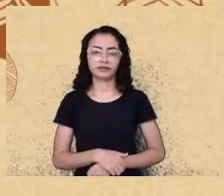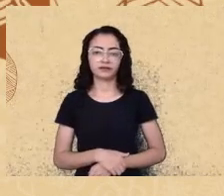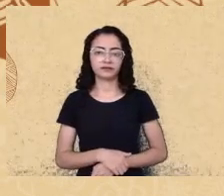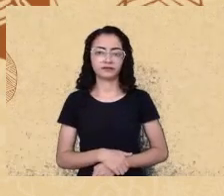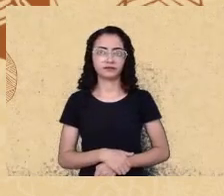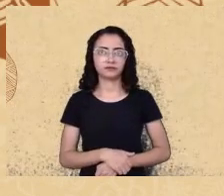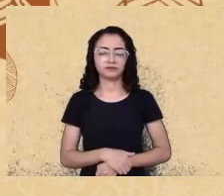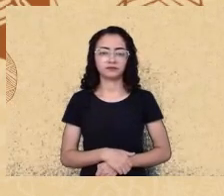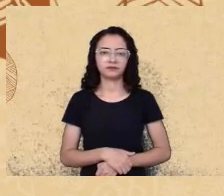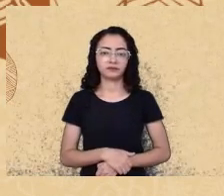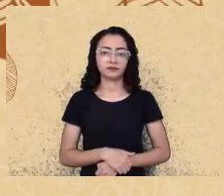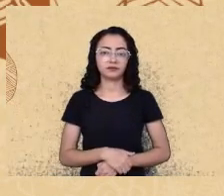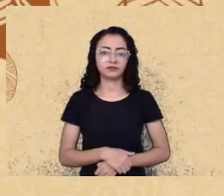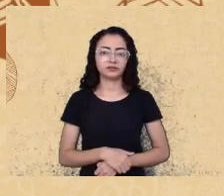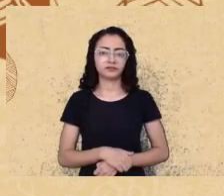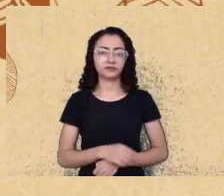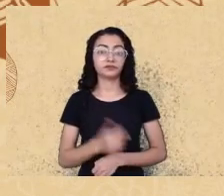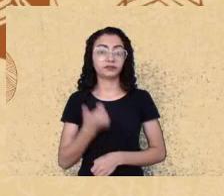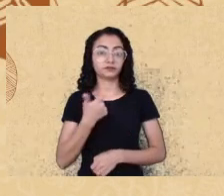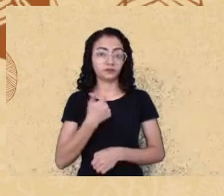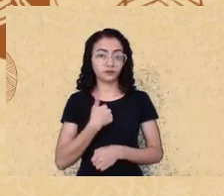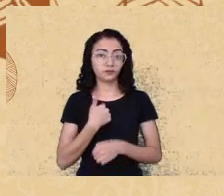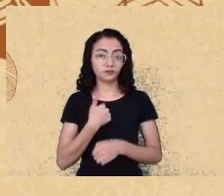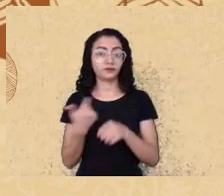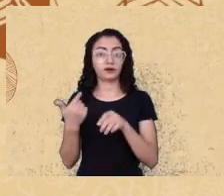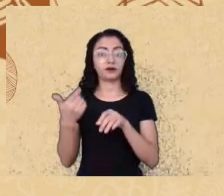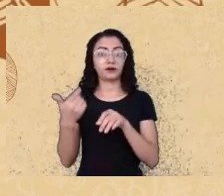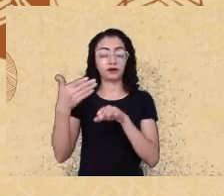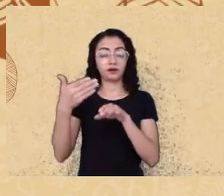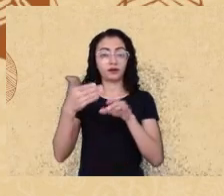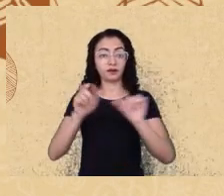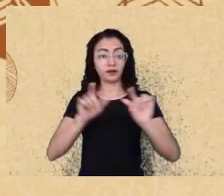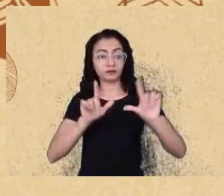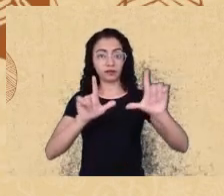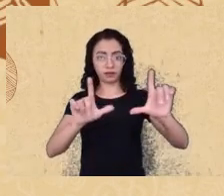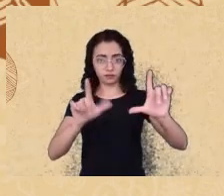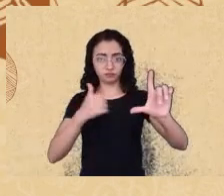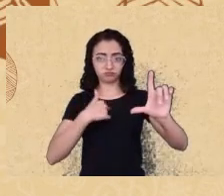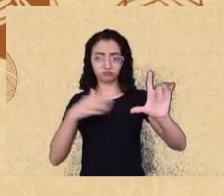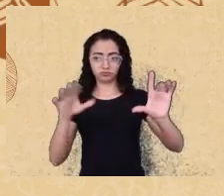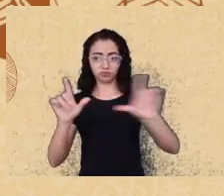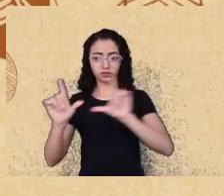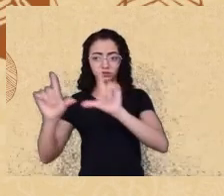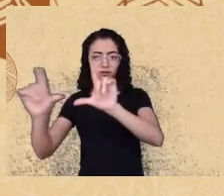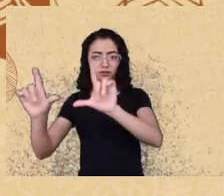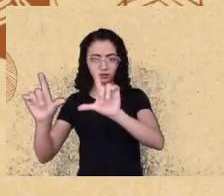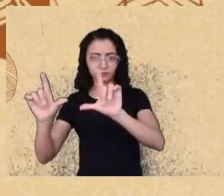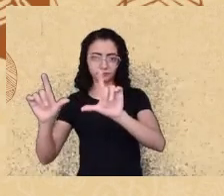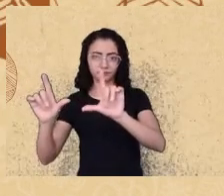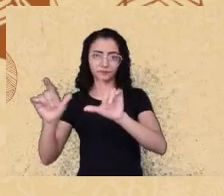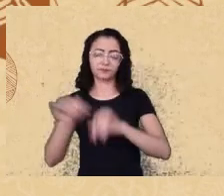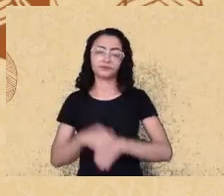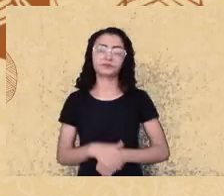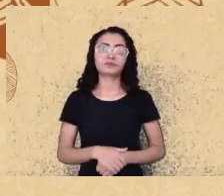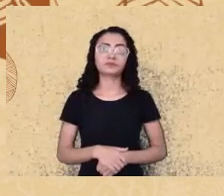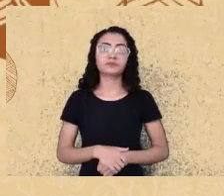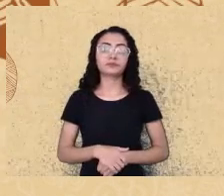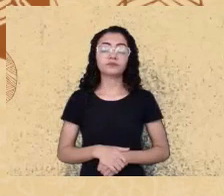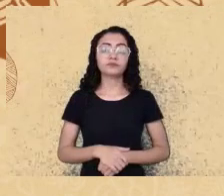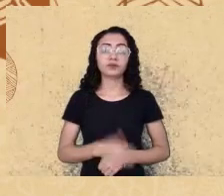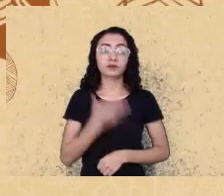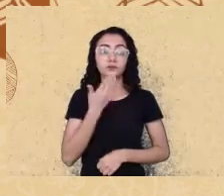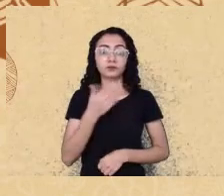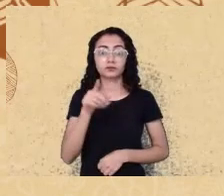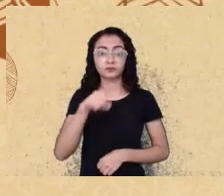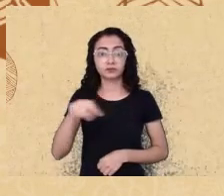vinculado a essa tela, tá? Então, eu não vou ficar aqui na tela do Meet. Então, eu peço que caso vocês queiram fazer